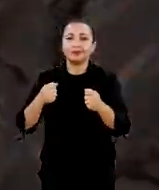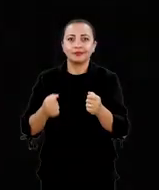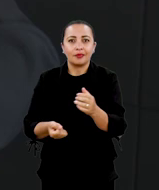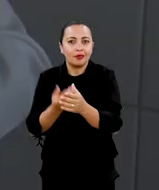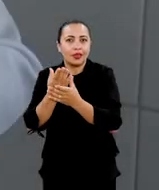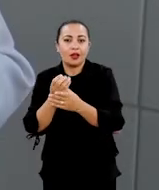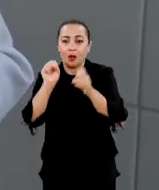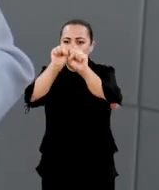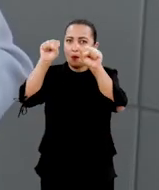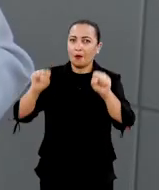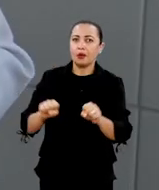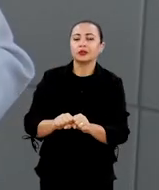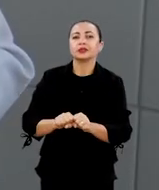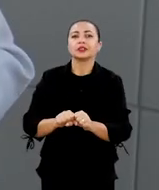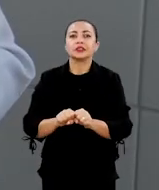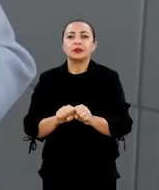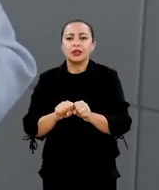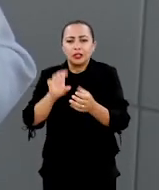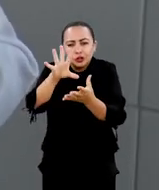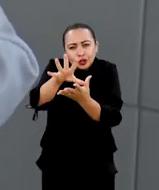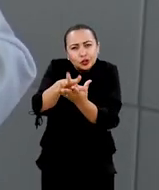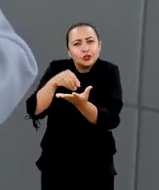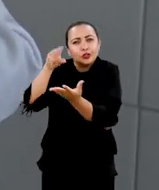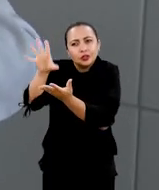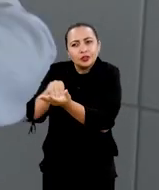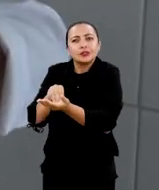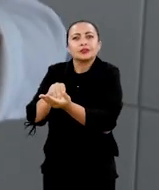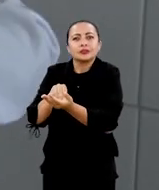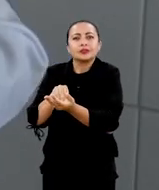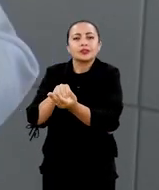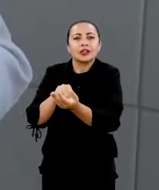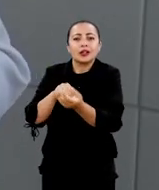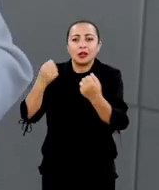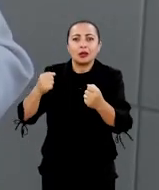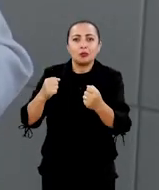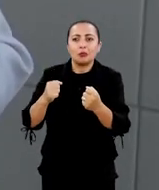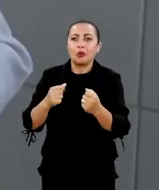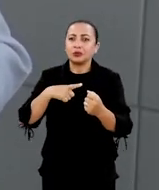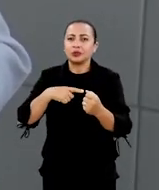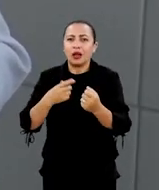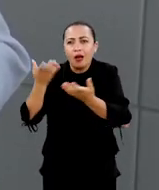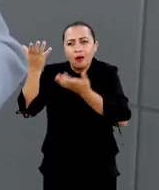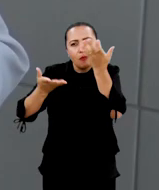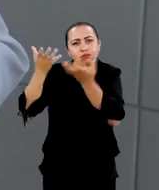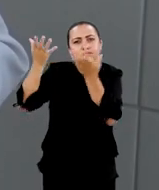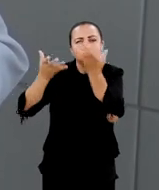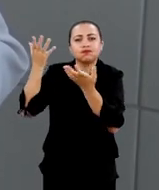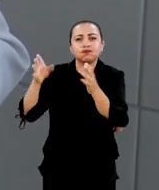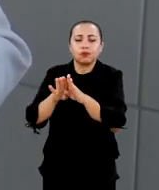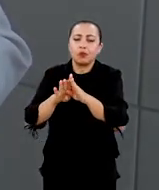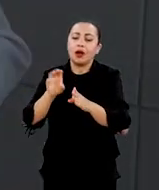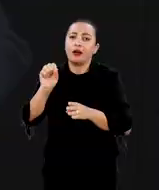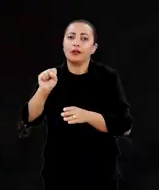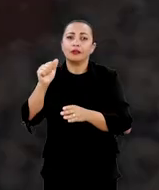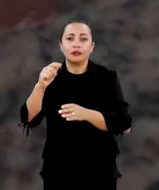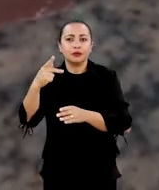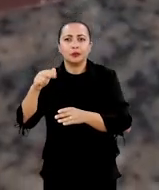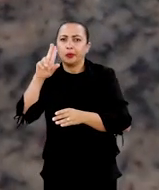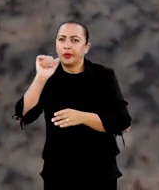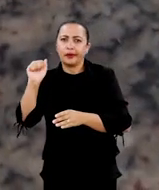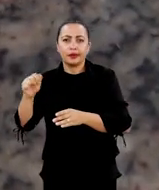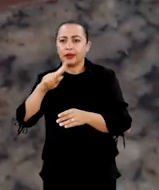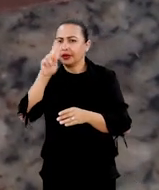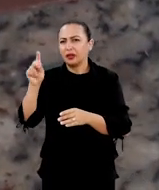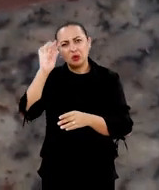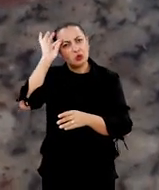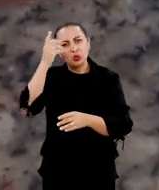criar um sistema de extrativismo que possa explorar economicamente a sapucaia,